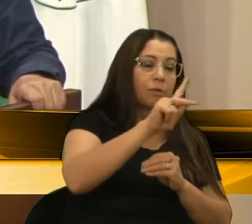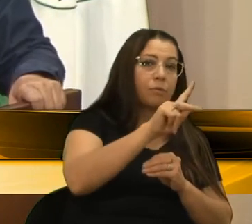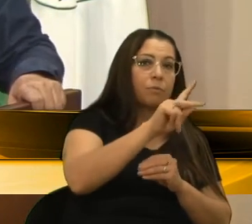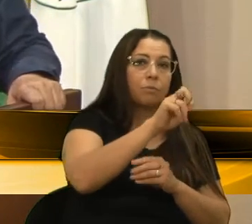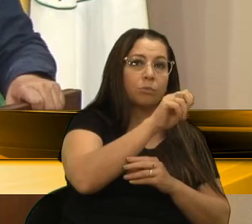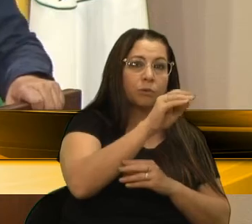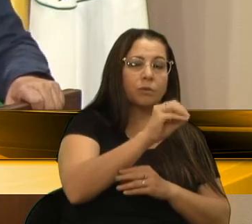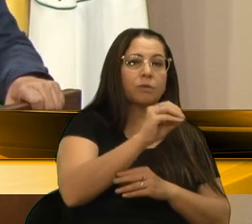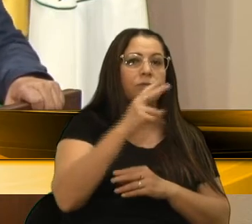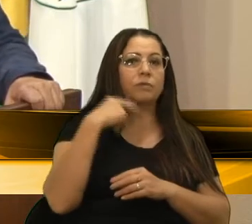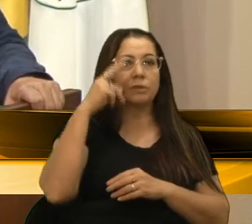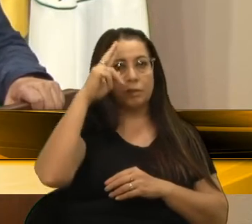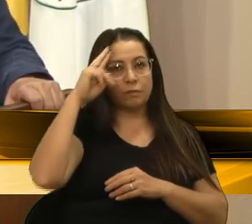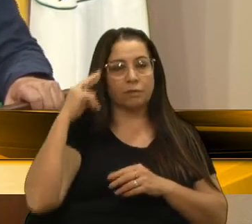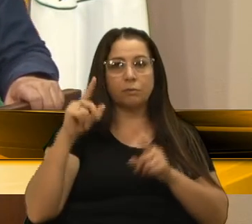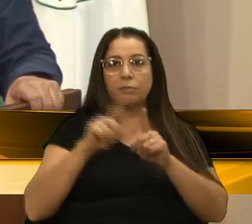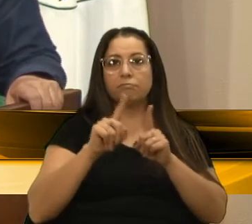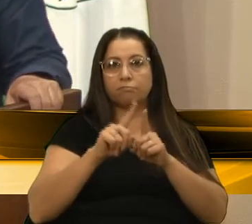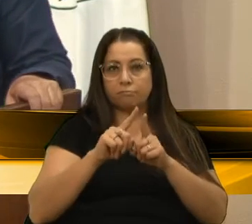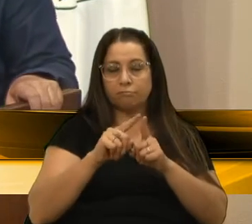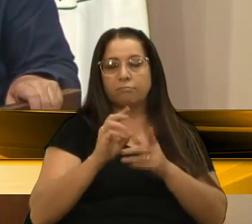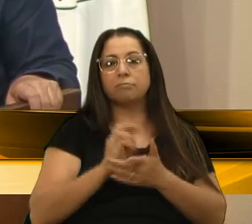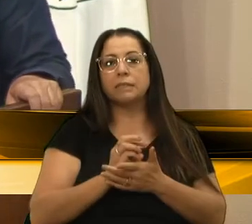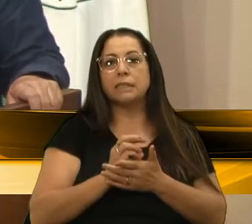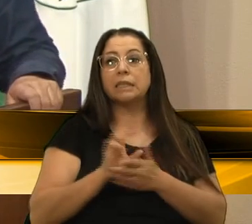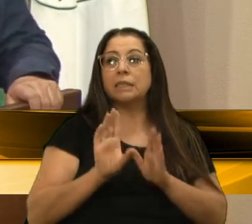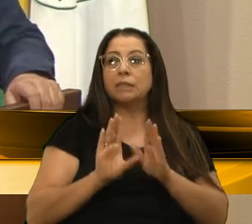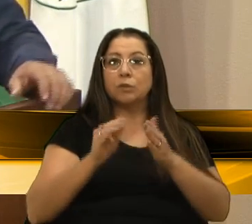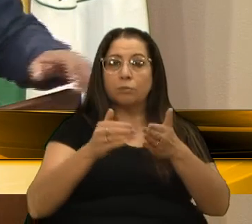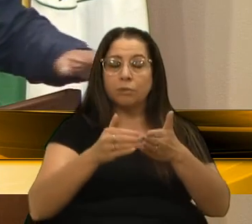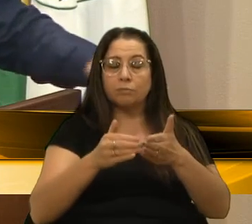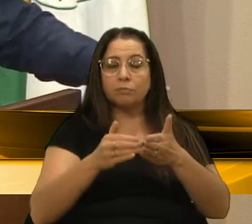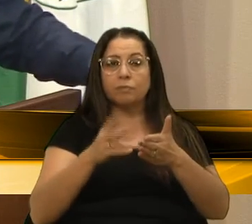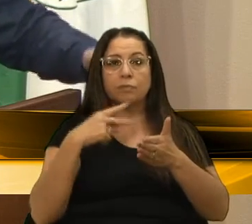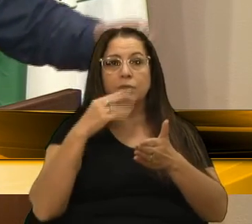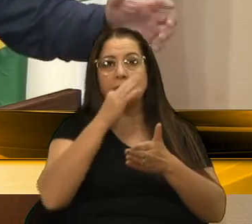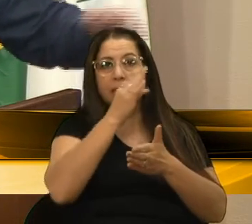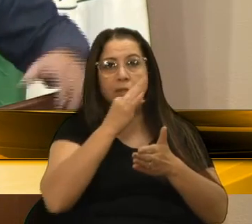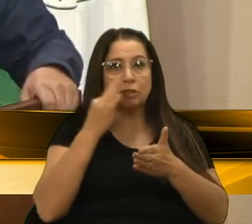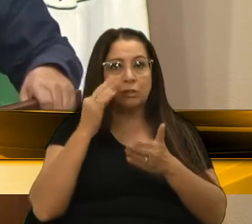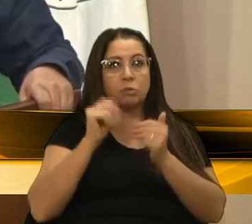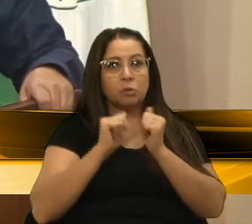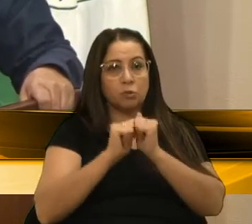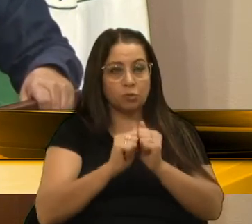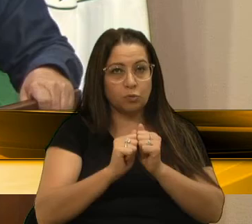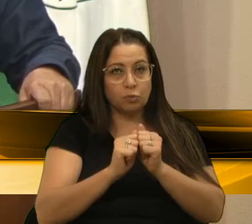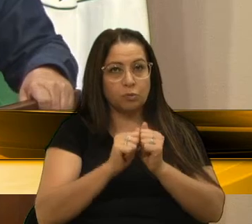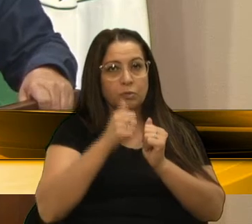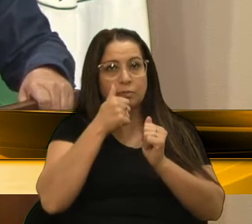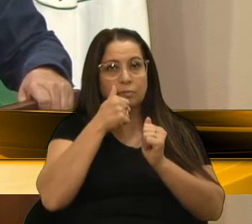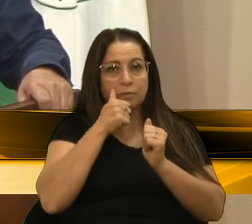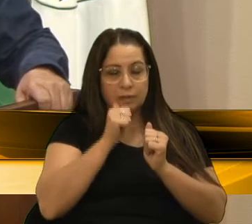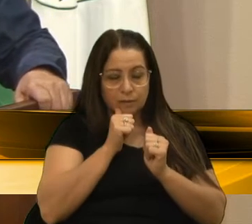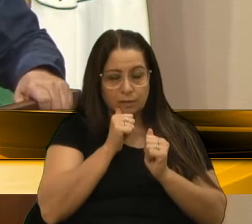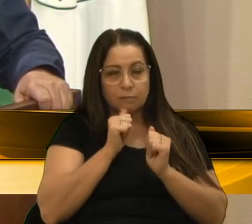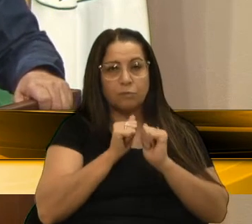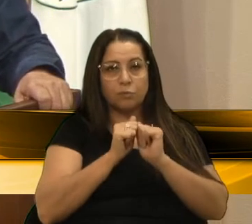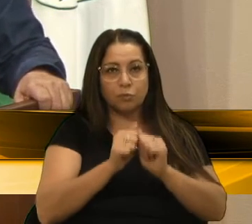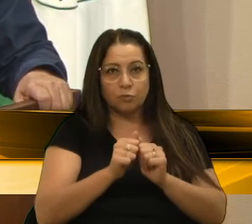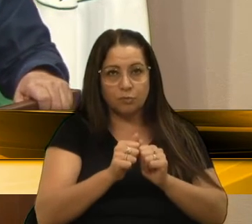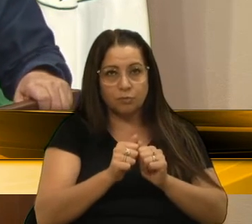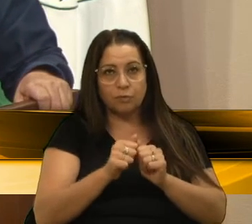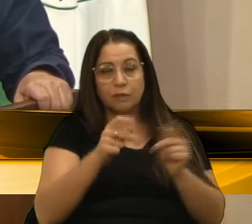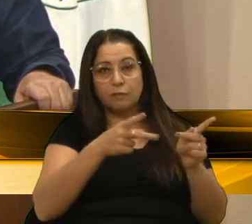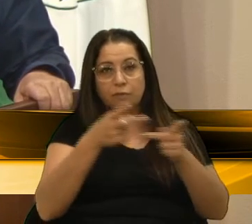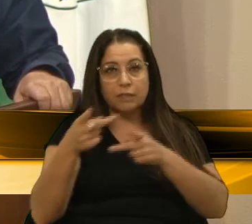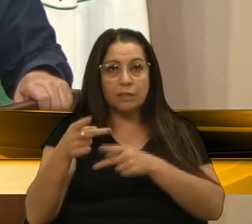Rafael, é da mesma forma, então, assim, nessa comissão, o vereador Tatiana, estivemos junto, o vereador Paula, estivemos junto, visitando